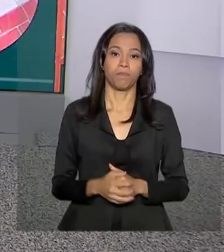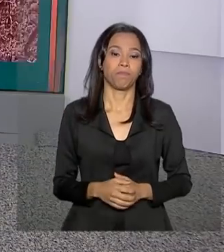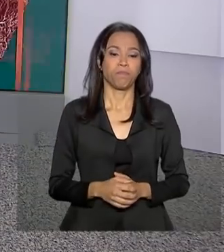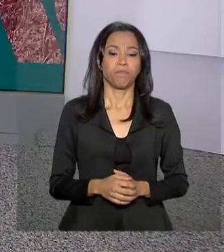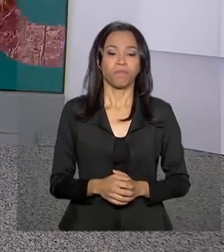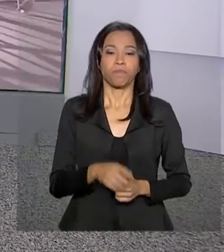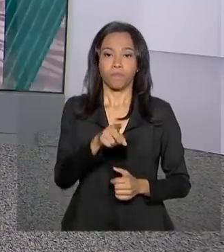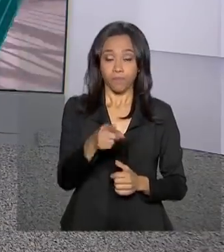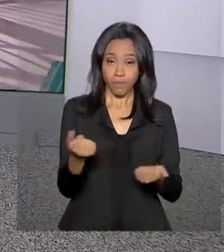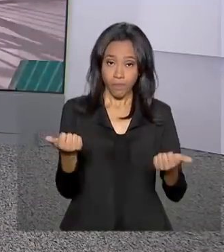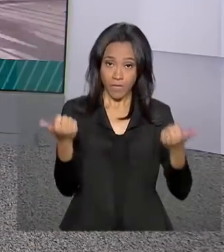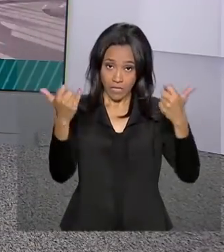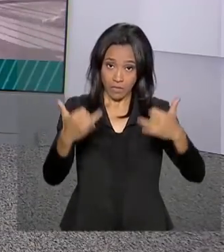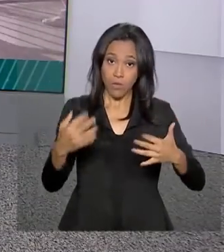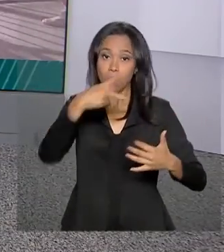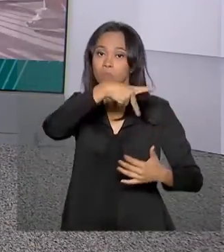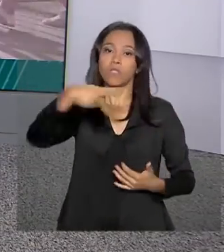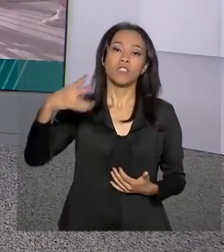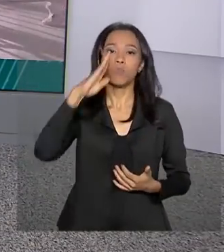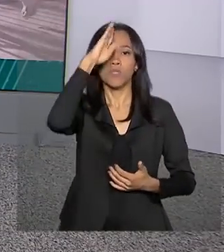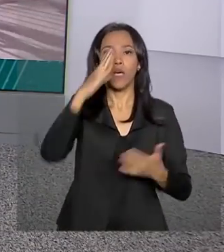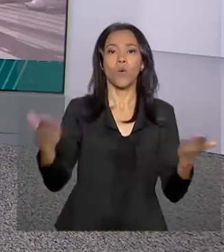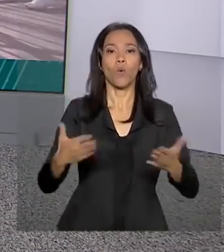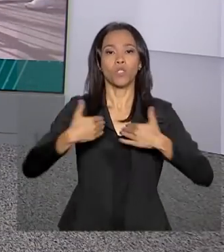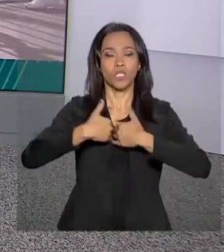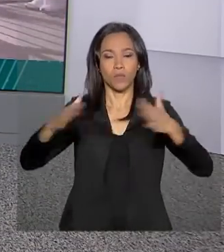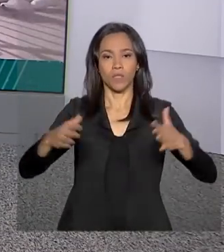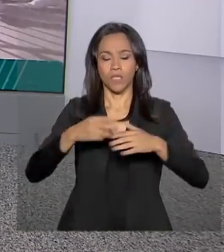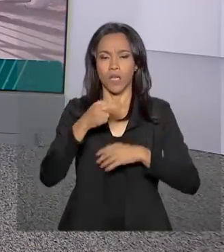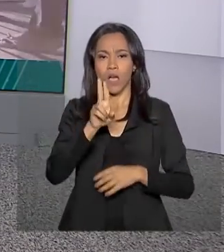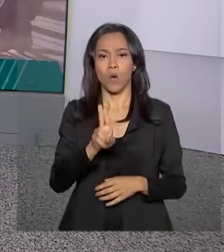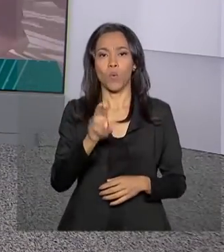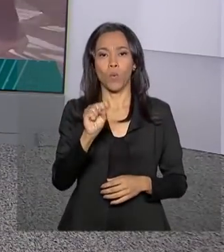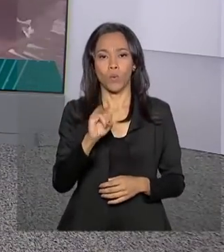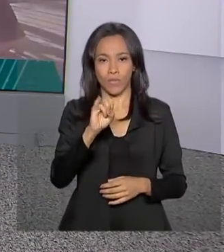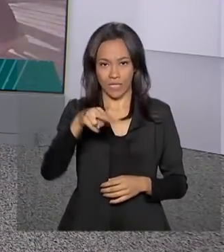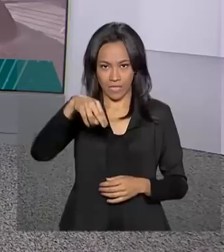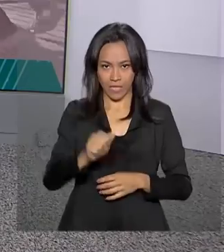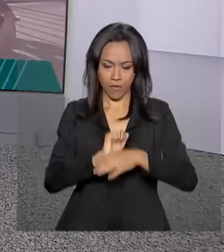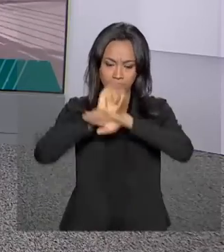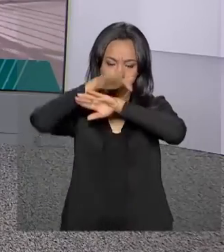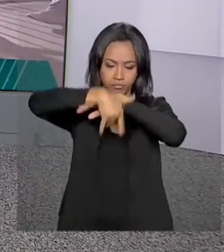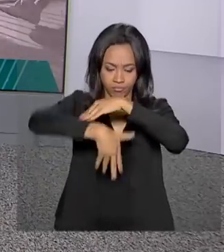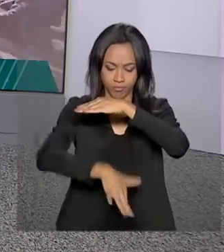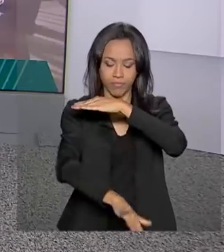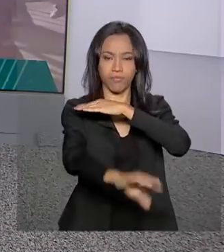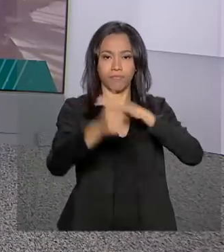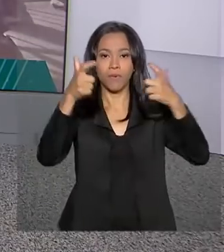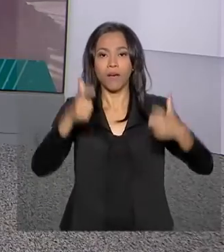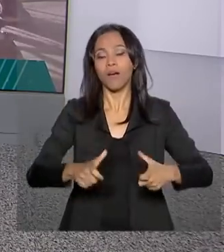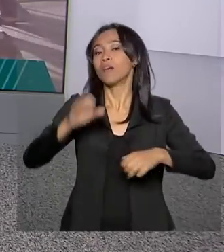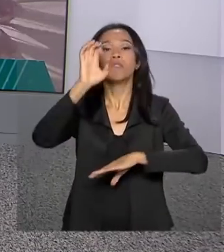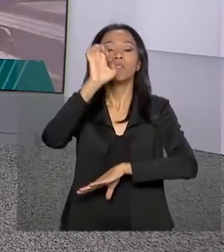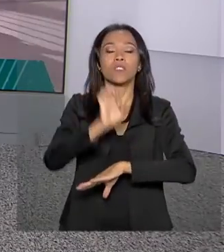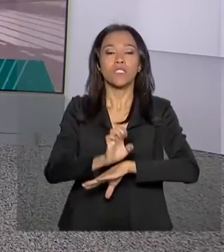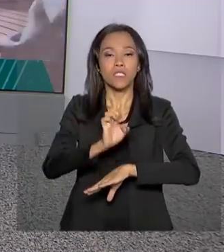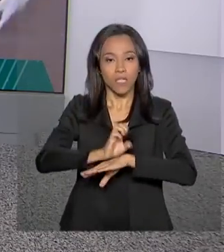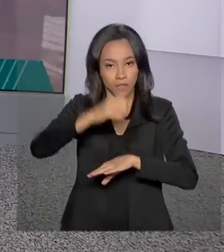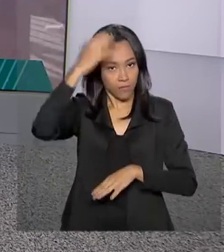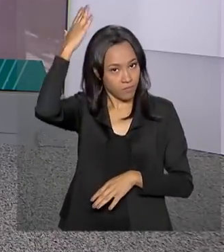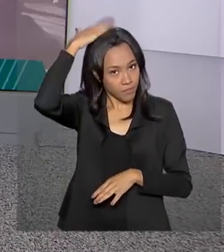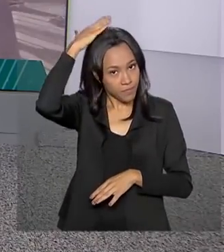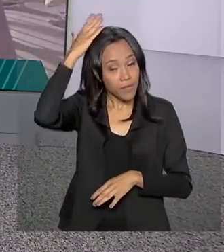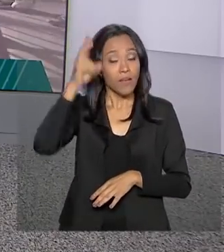O presidente Jair Bolsonaro inaugura hoje a usina hidrelétrica de Baixo Iguaçu em Capanema, no Paraná. Ontem à noite ele foi